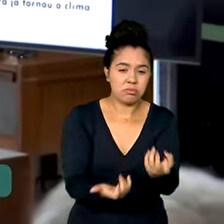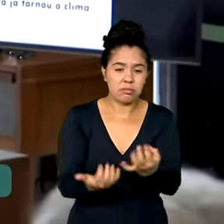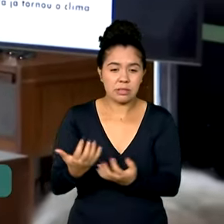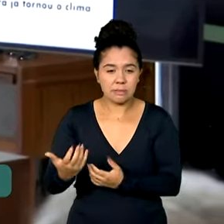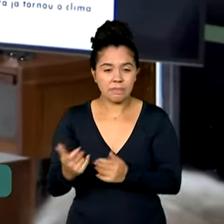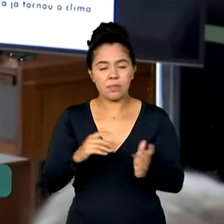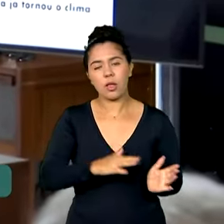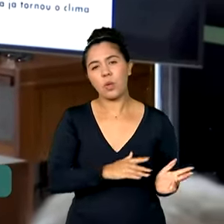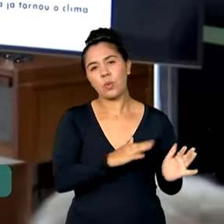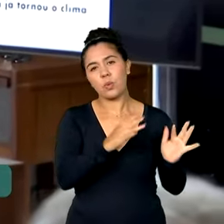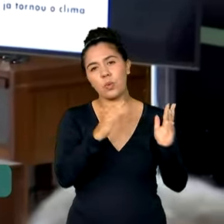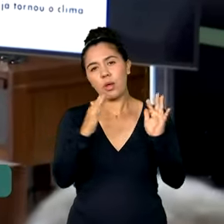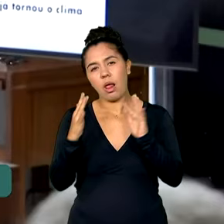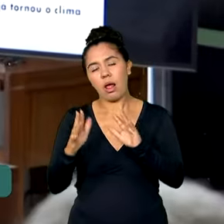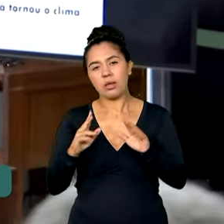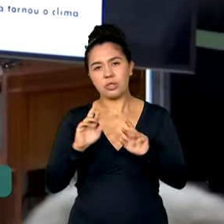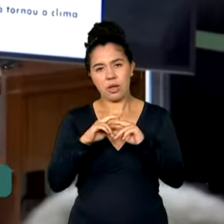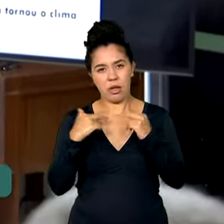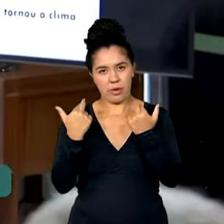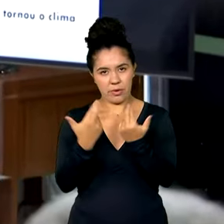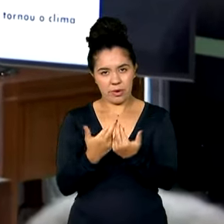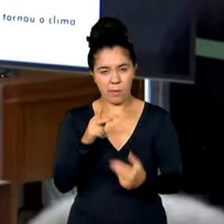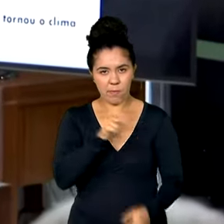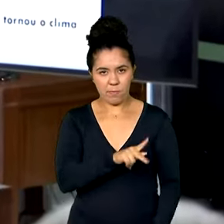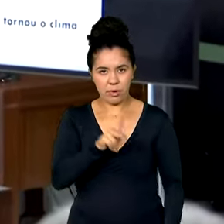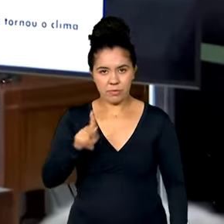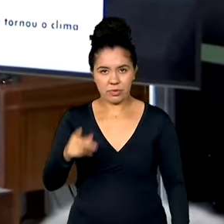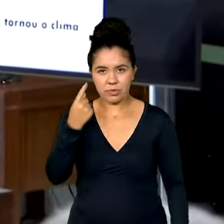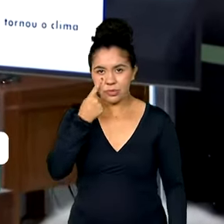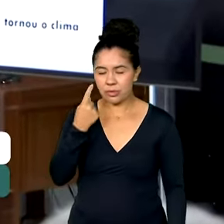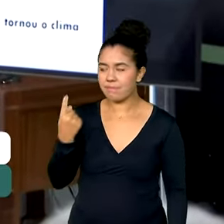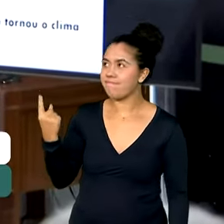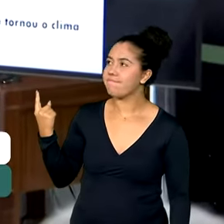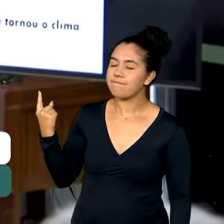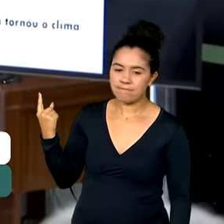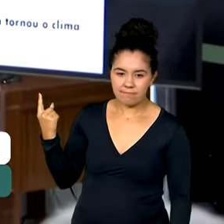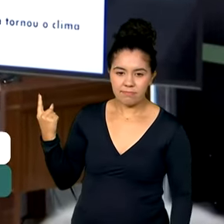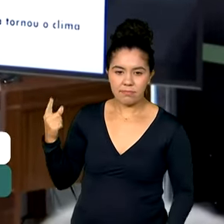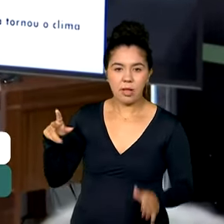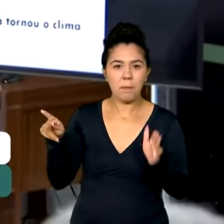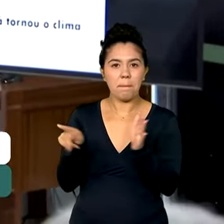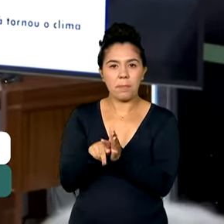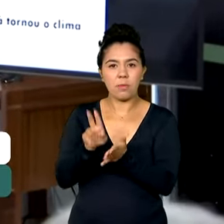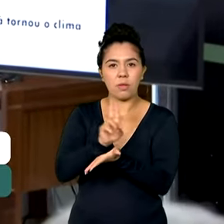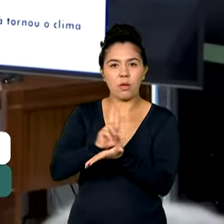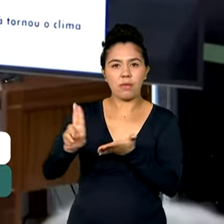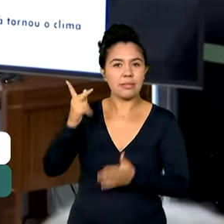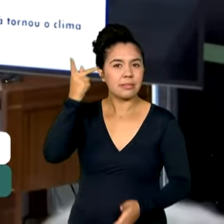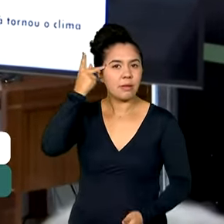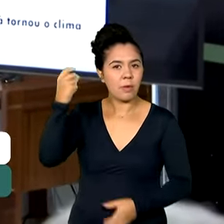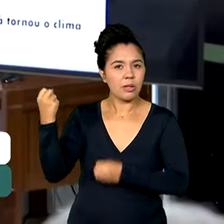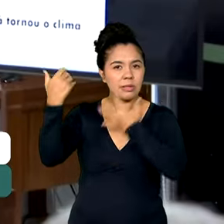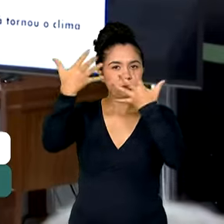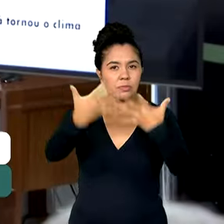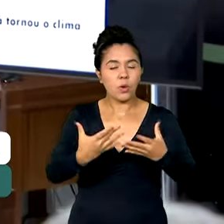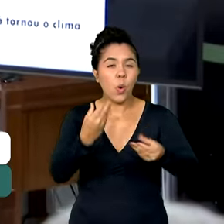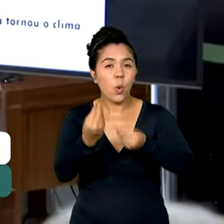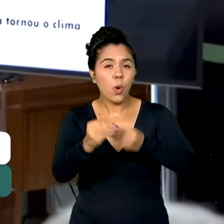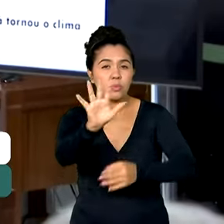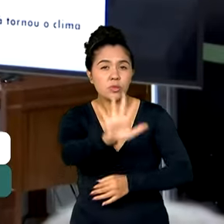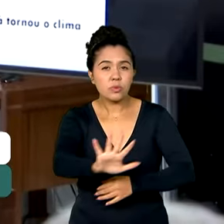professor Paulo Eduardo Atacho, doutor em Física Atmosférica pela Universidade de São Paulo, mostrou um cenário ambiental